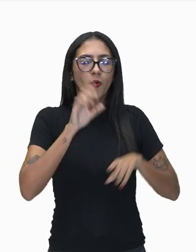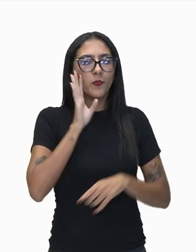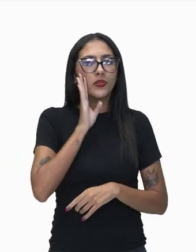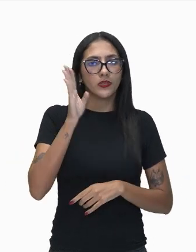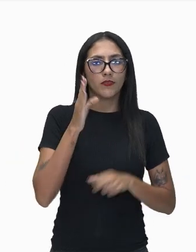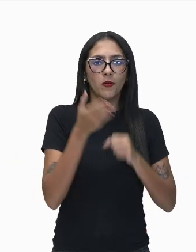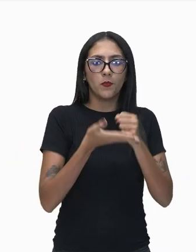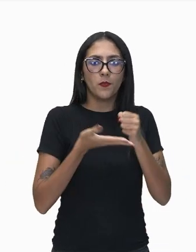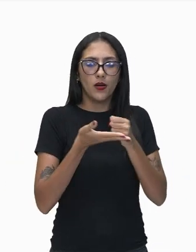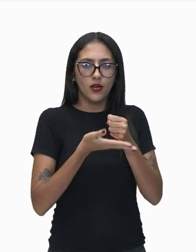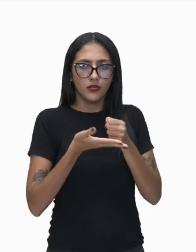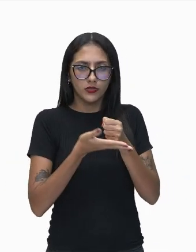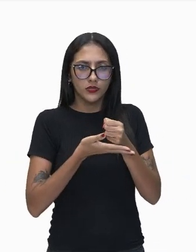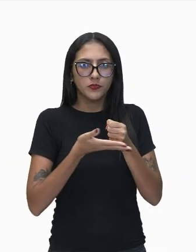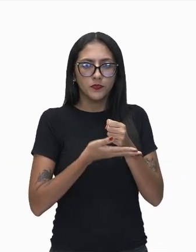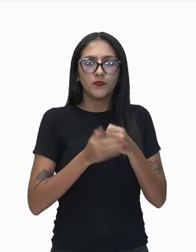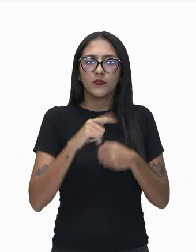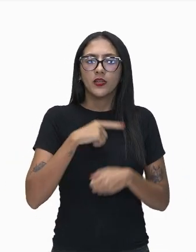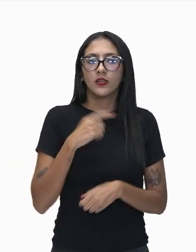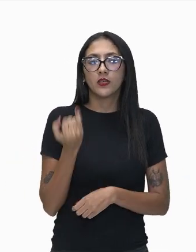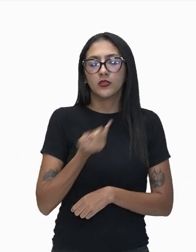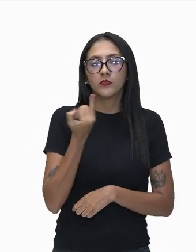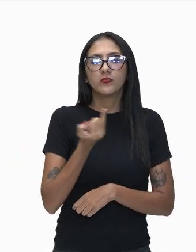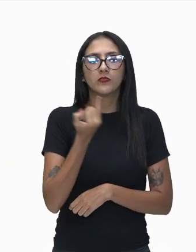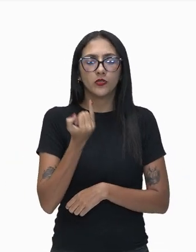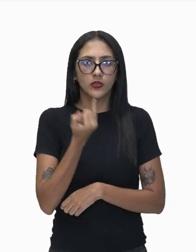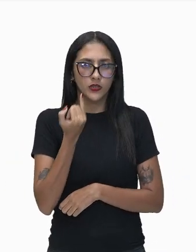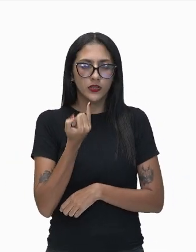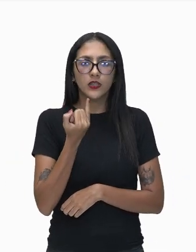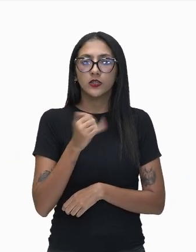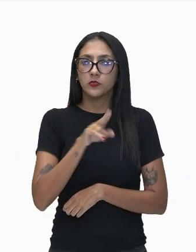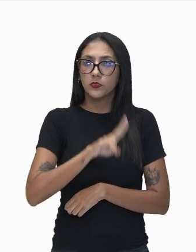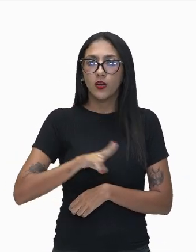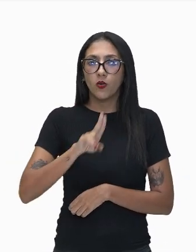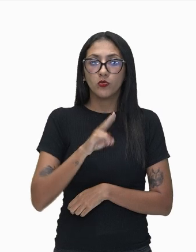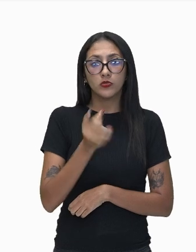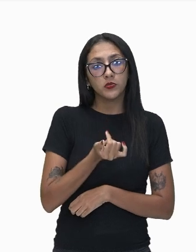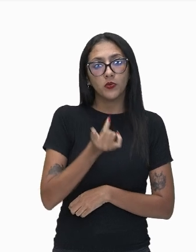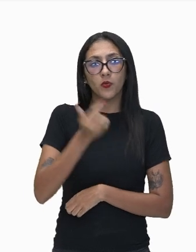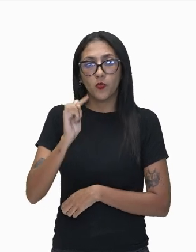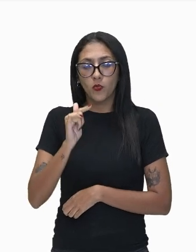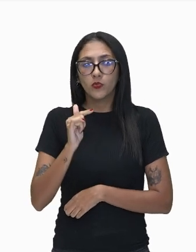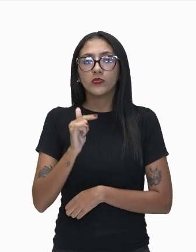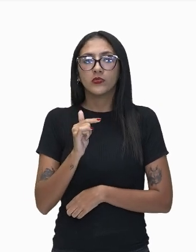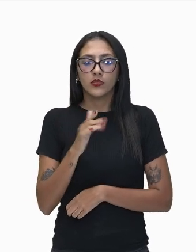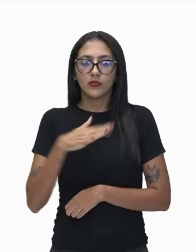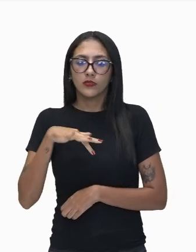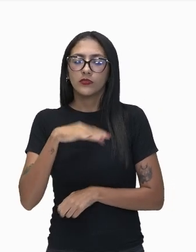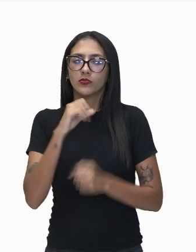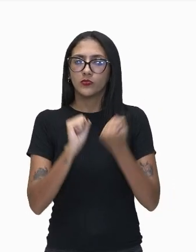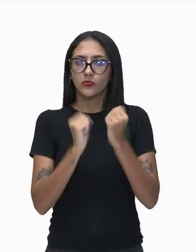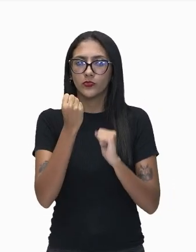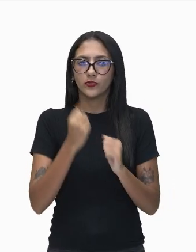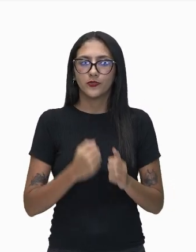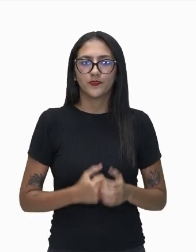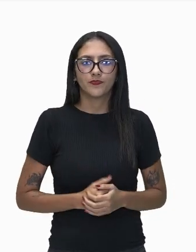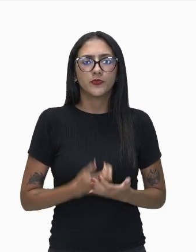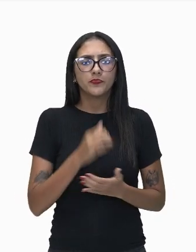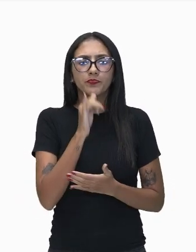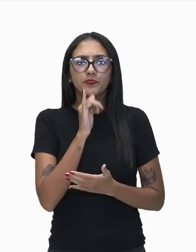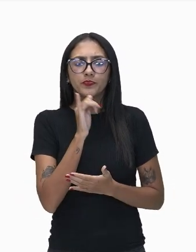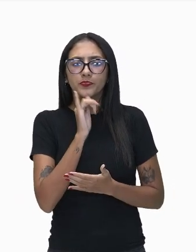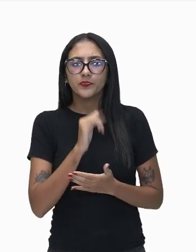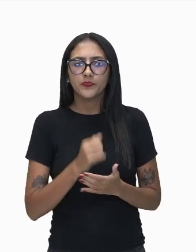produtos semiacabados essenciais para outras atividades industriais. E aí, os exemplos incluem